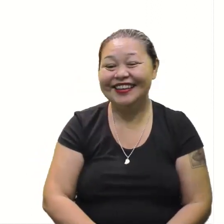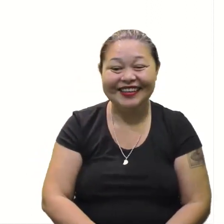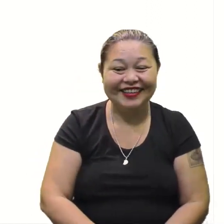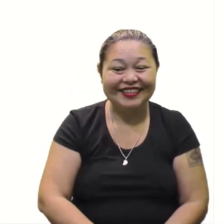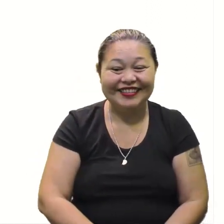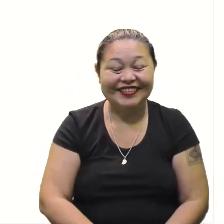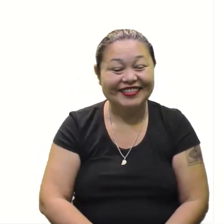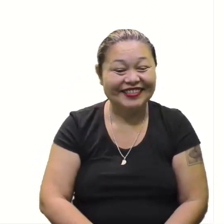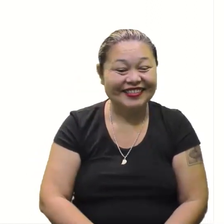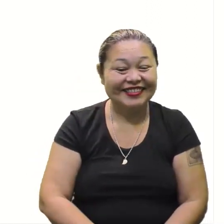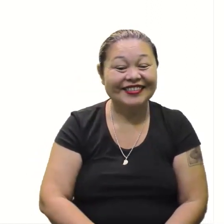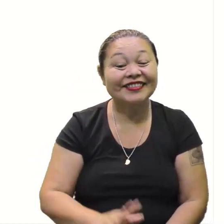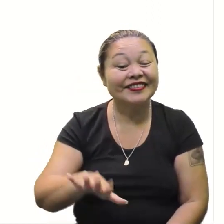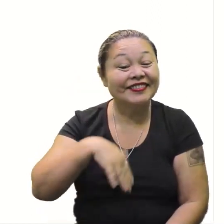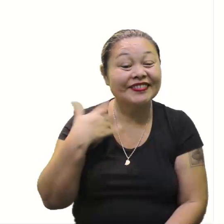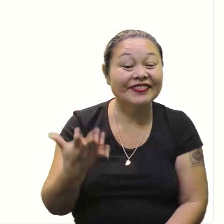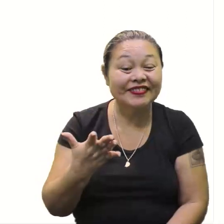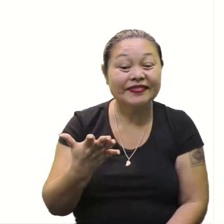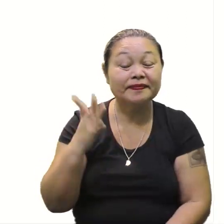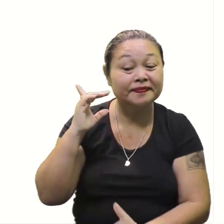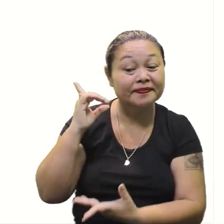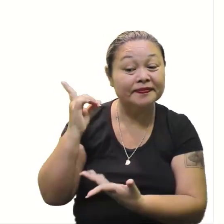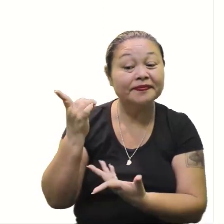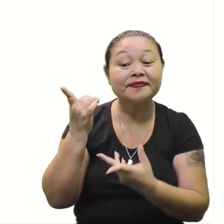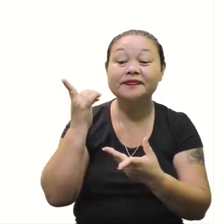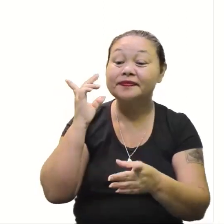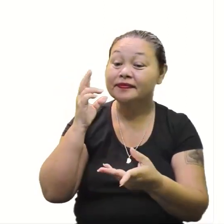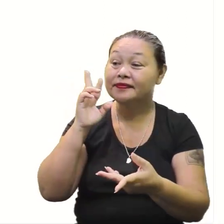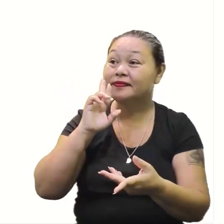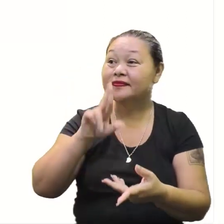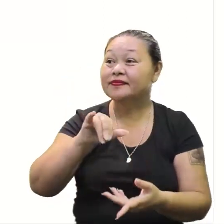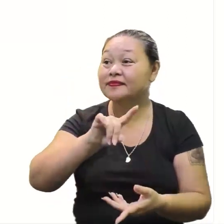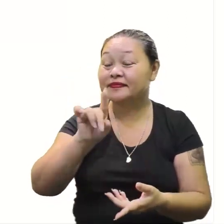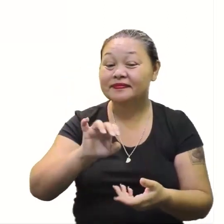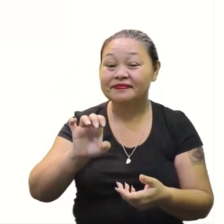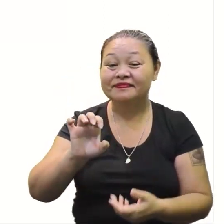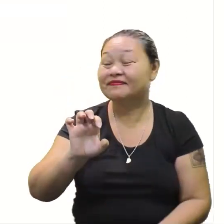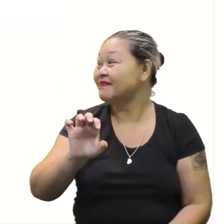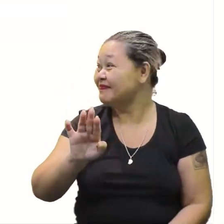Ai, ai. Quando a gente descobre as raízes...